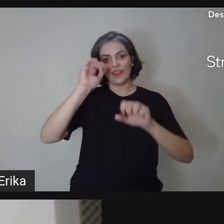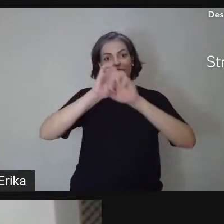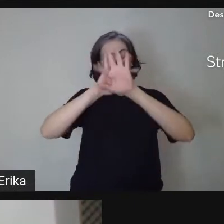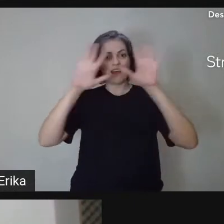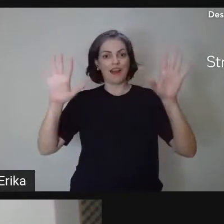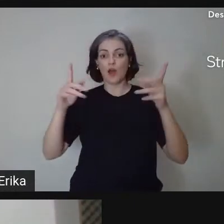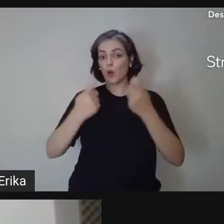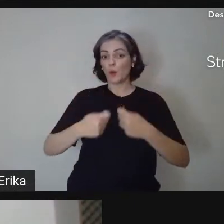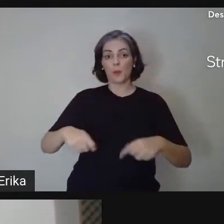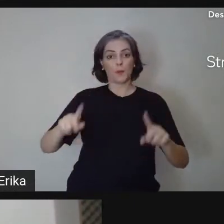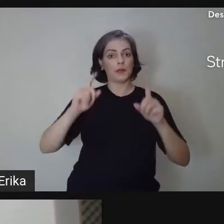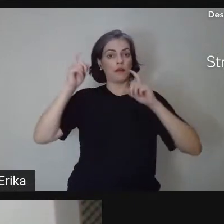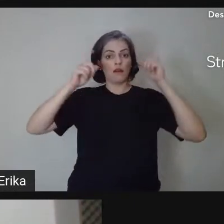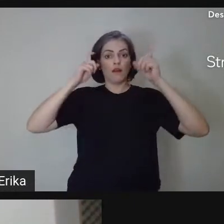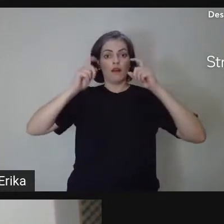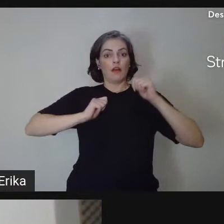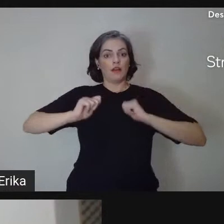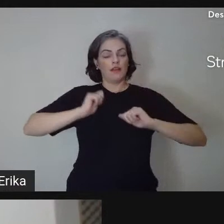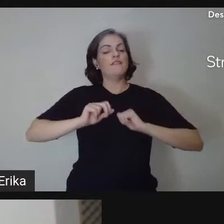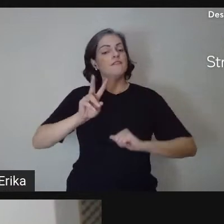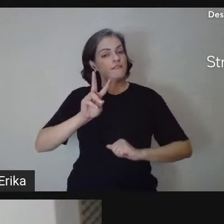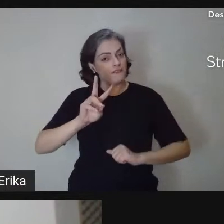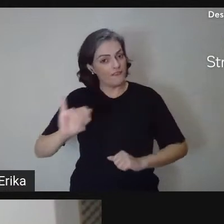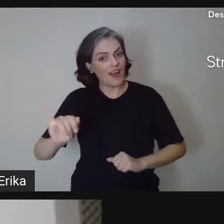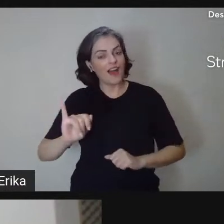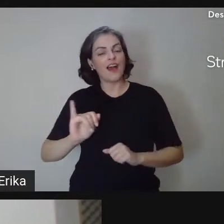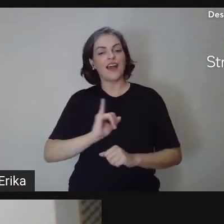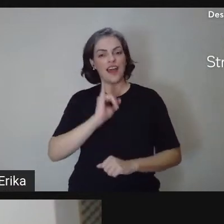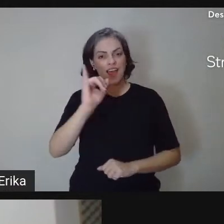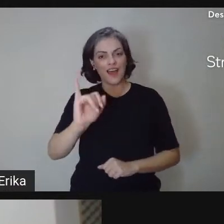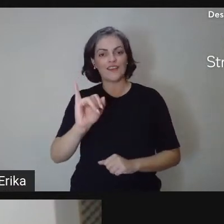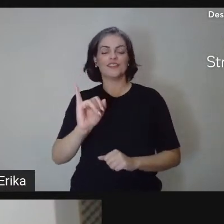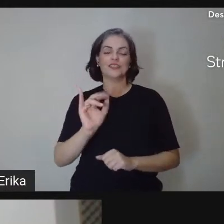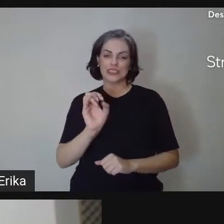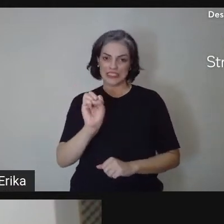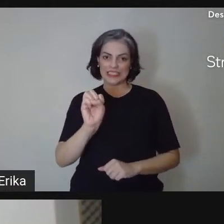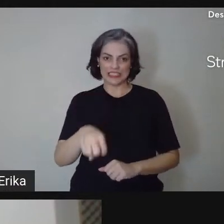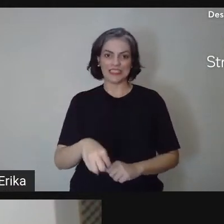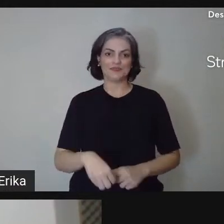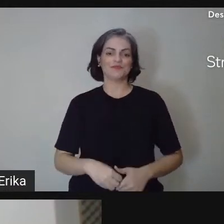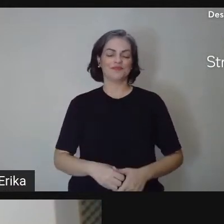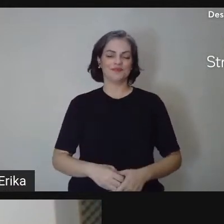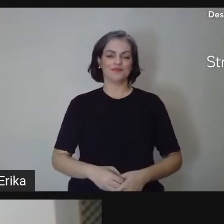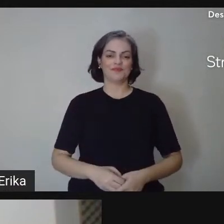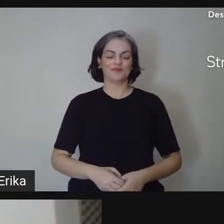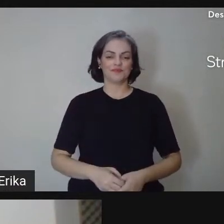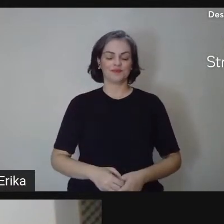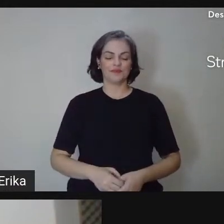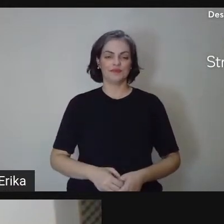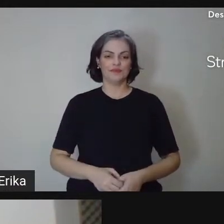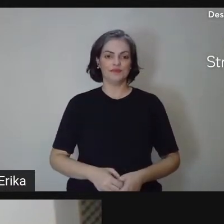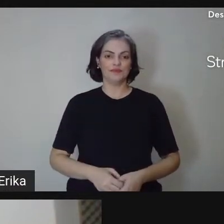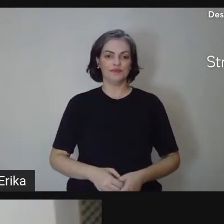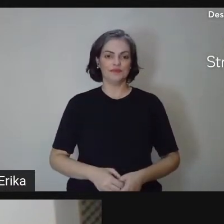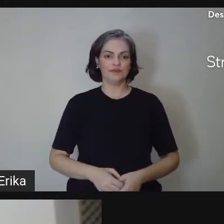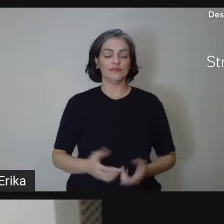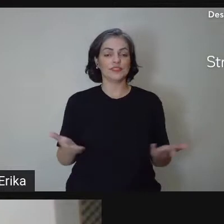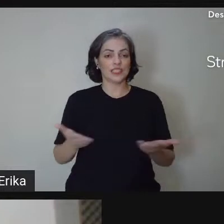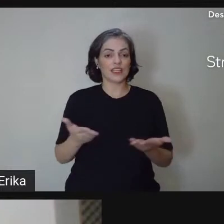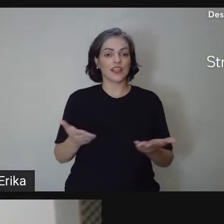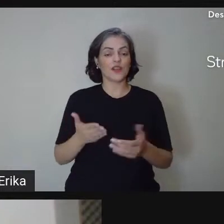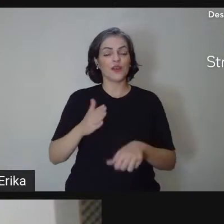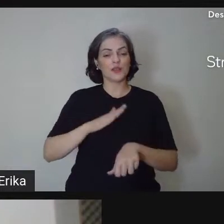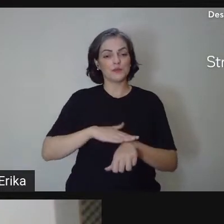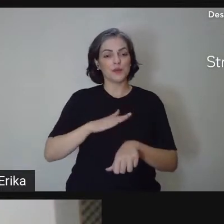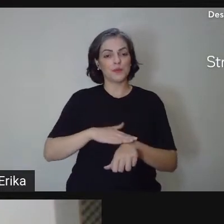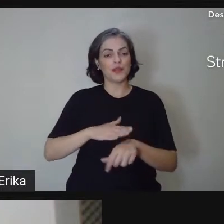ansiosos porque a comunicação vai chegar, tá certo? Eu volto, então, a palavra para a professora